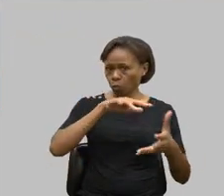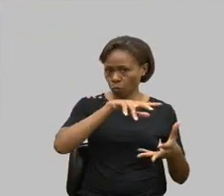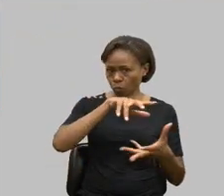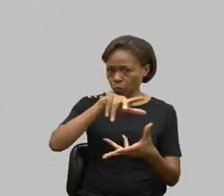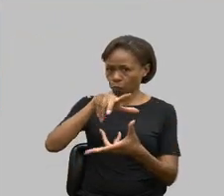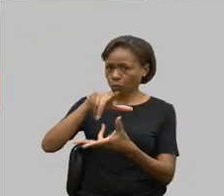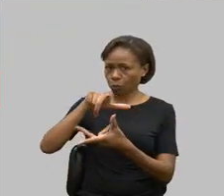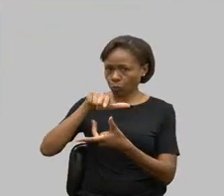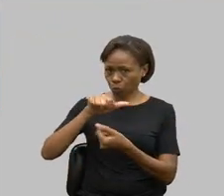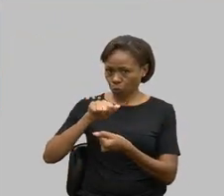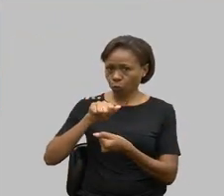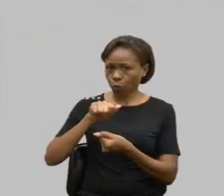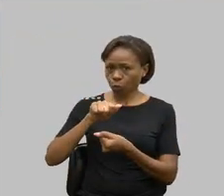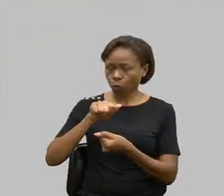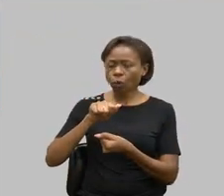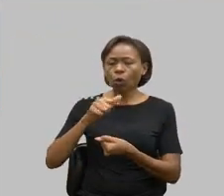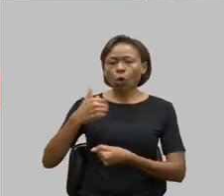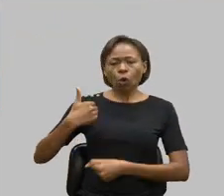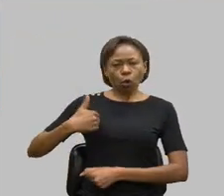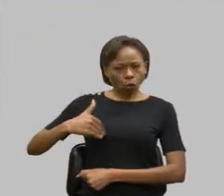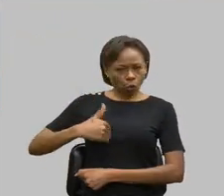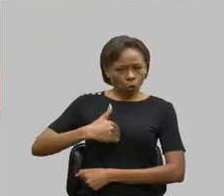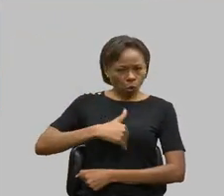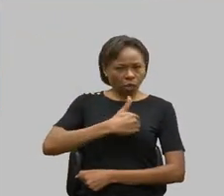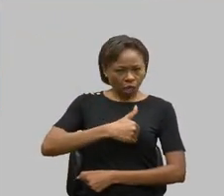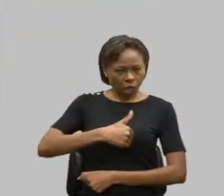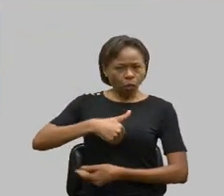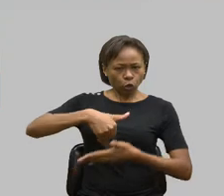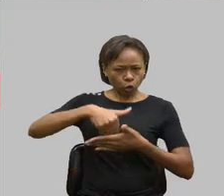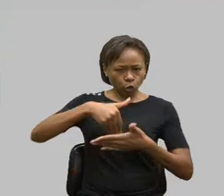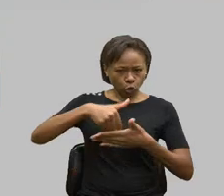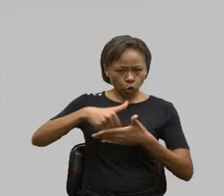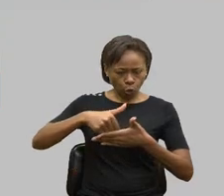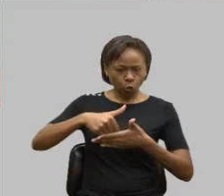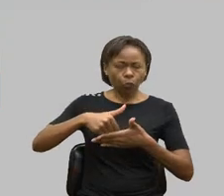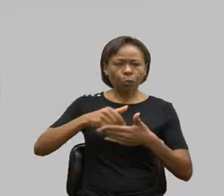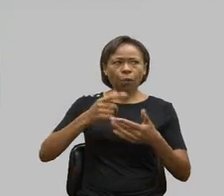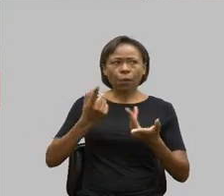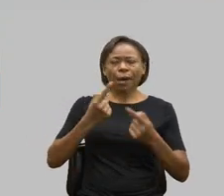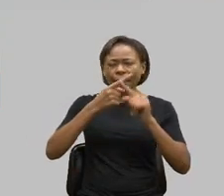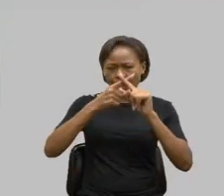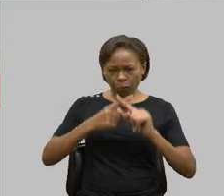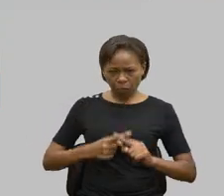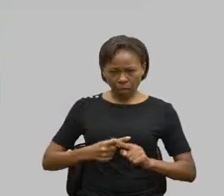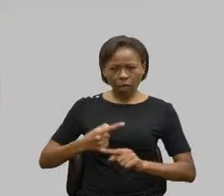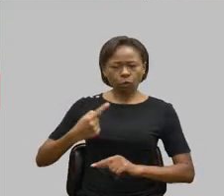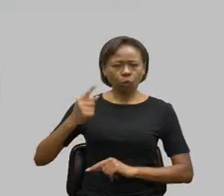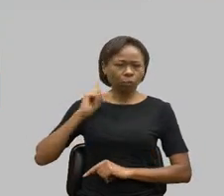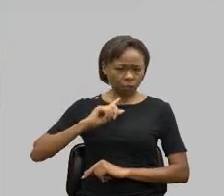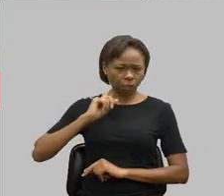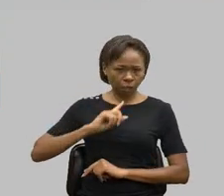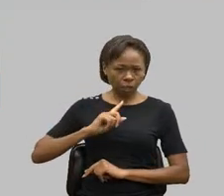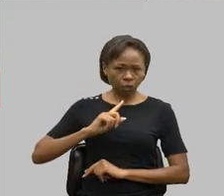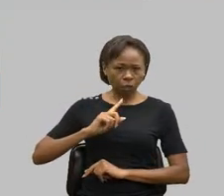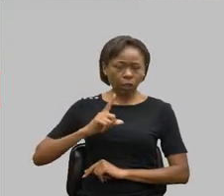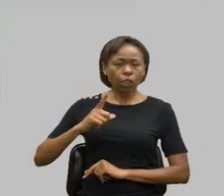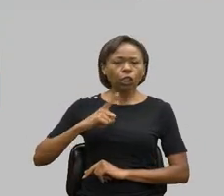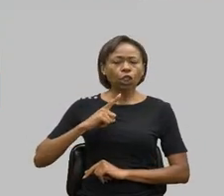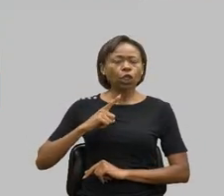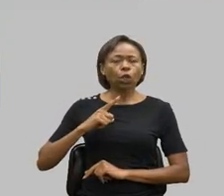Num jogo do Atlético, pelo Campeonato Mineiro, foi chamado Dia dos Raros,